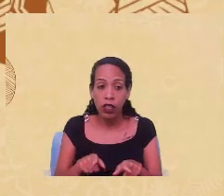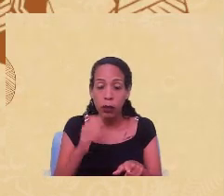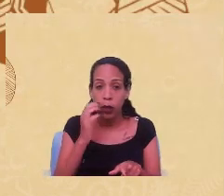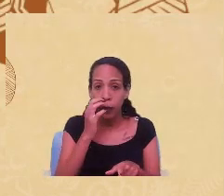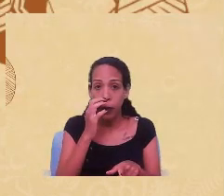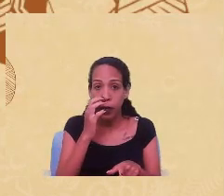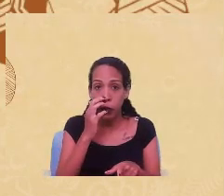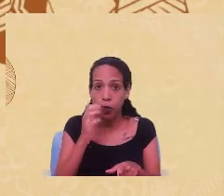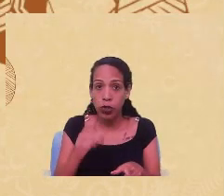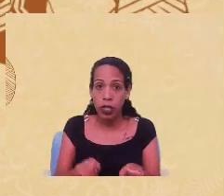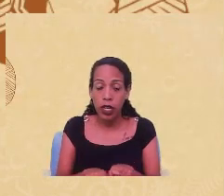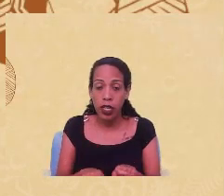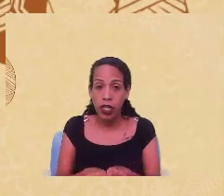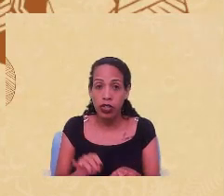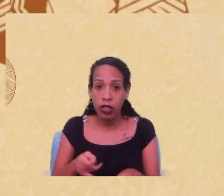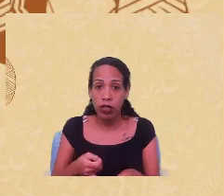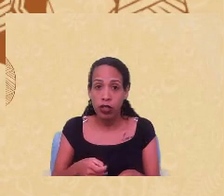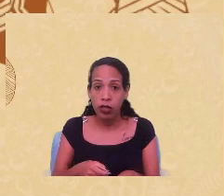epistemologia